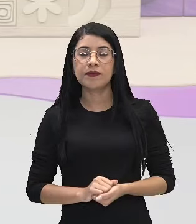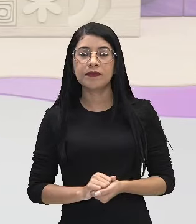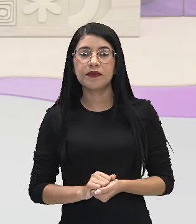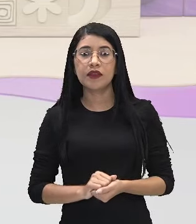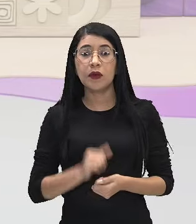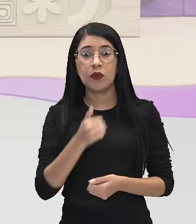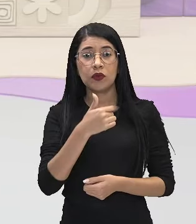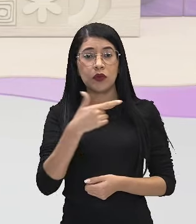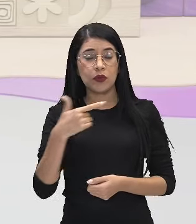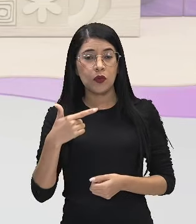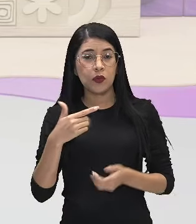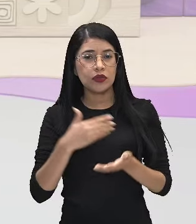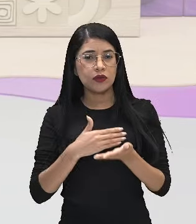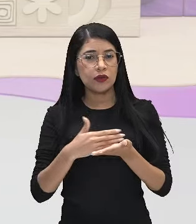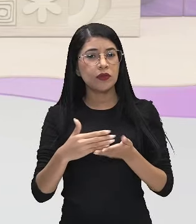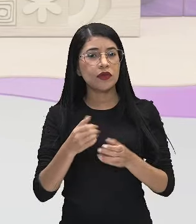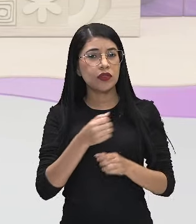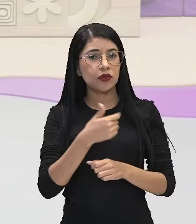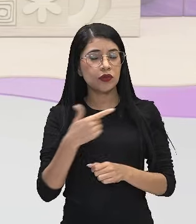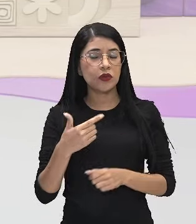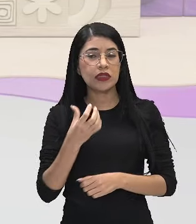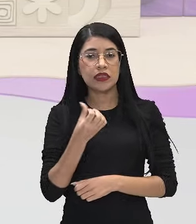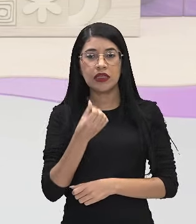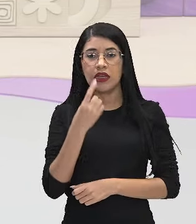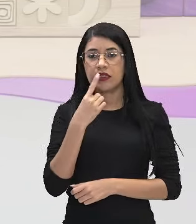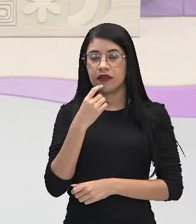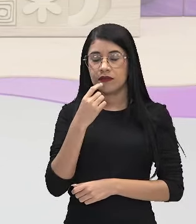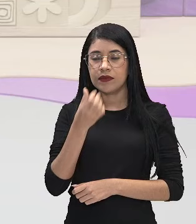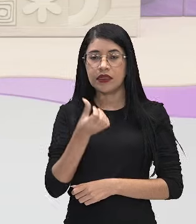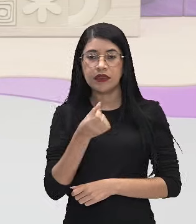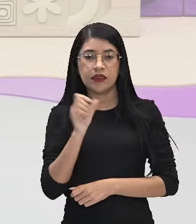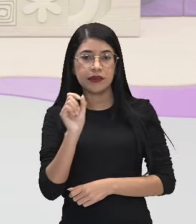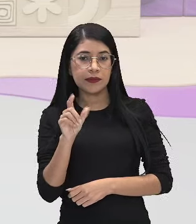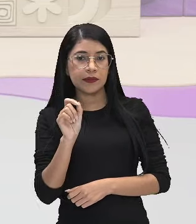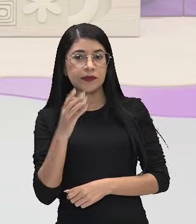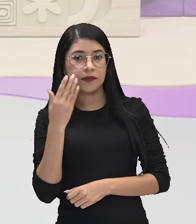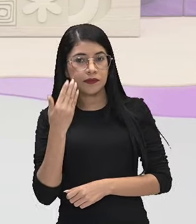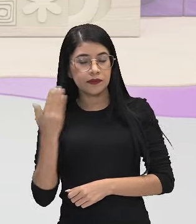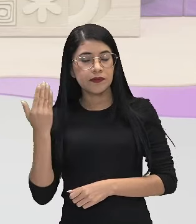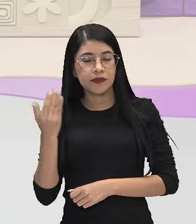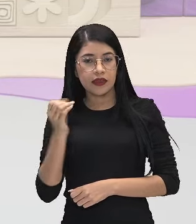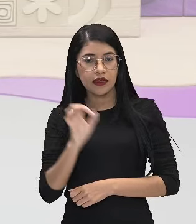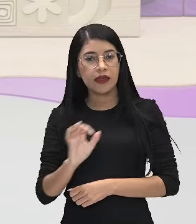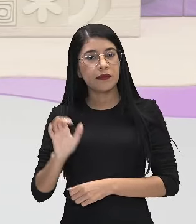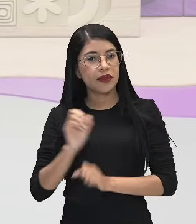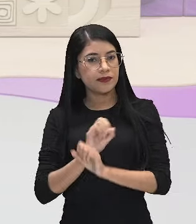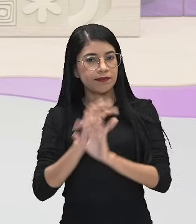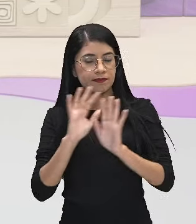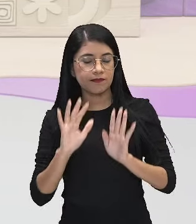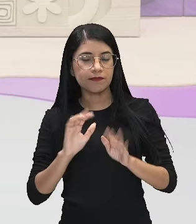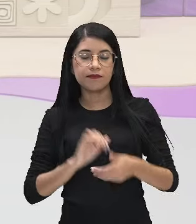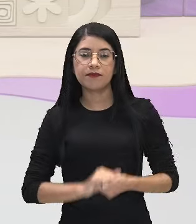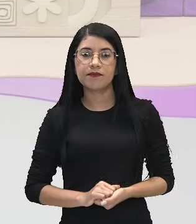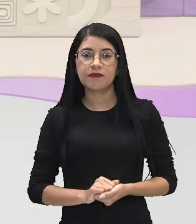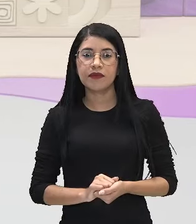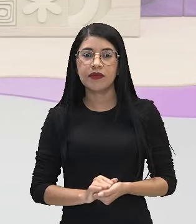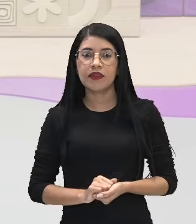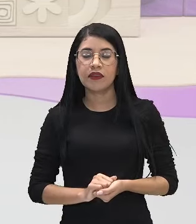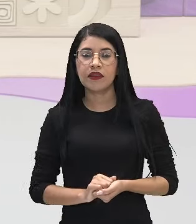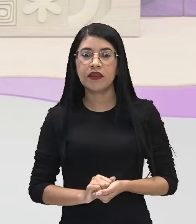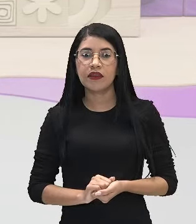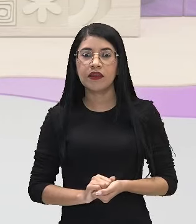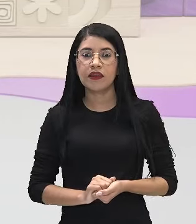tenho 12 bolas aí, 6 azuis e 6 vermelhas, como vocês podem ver na imagem. Aí, que acontece?